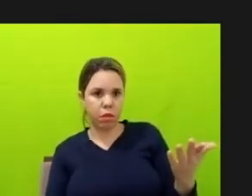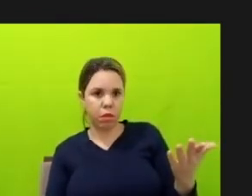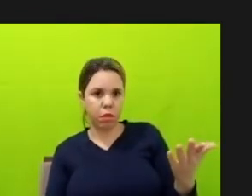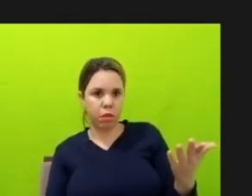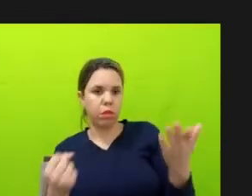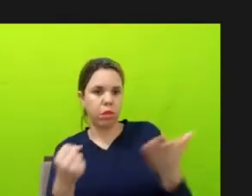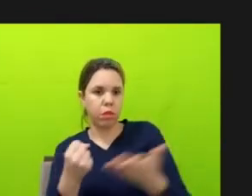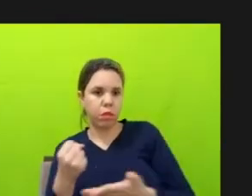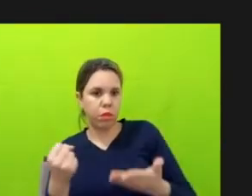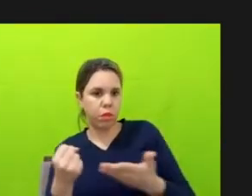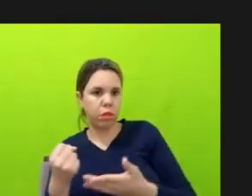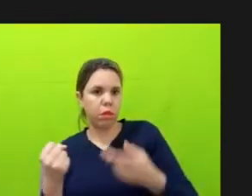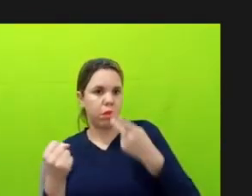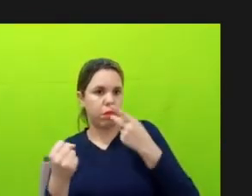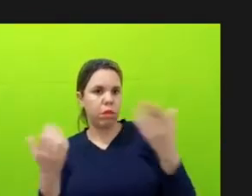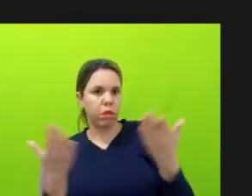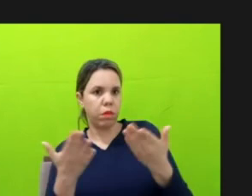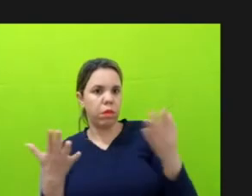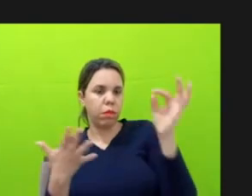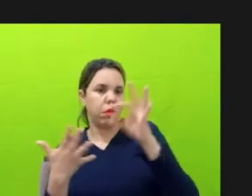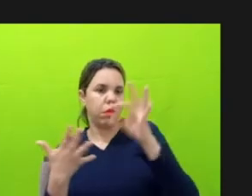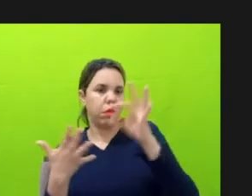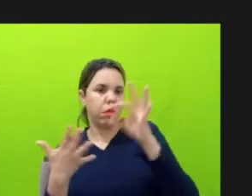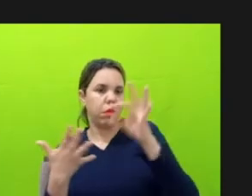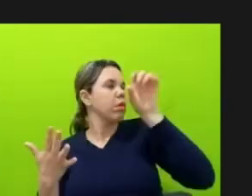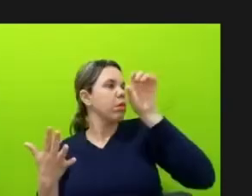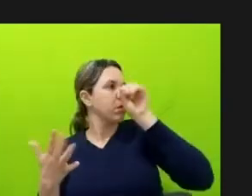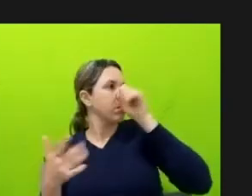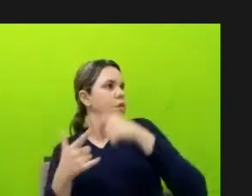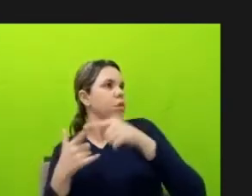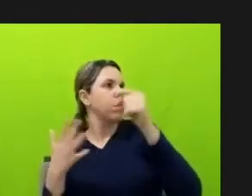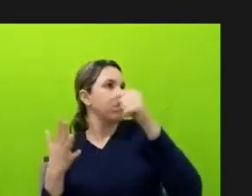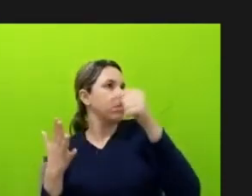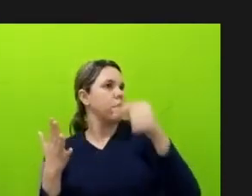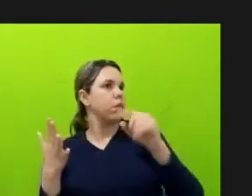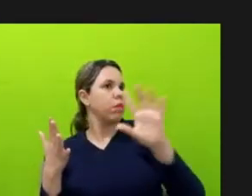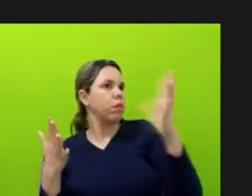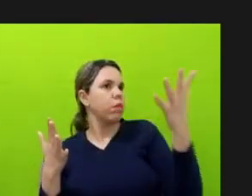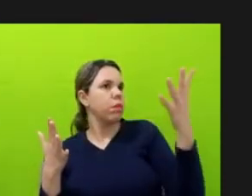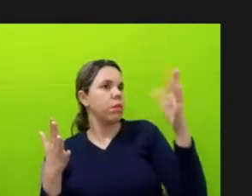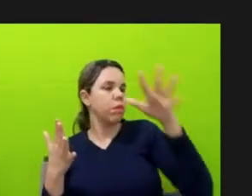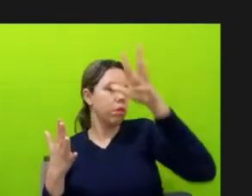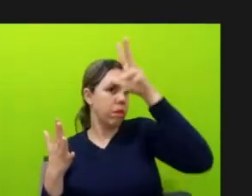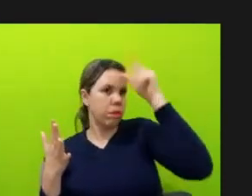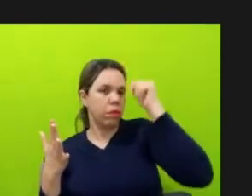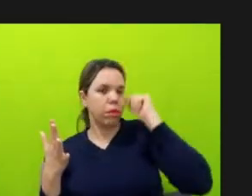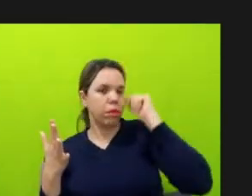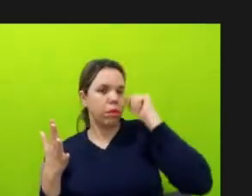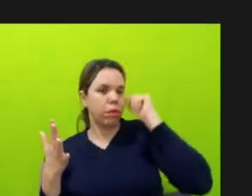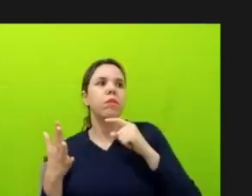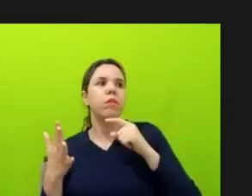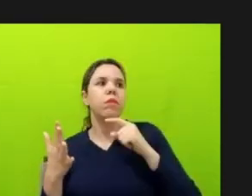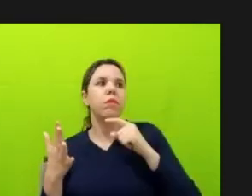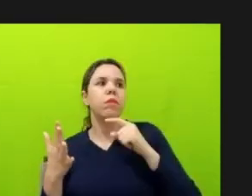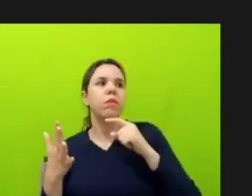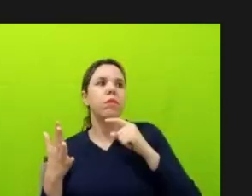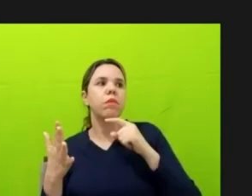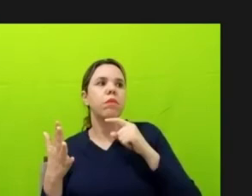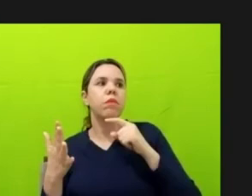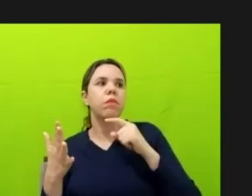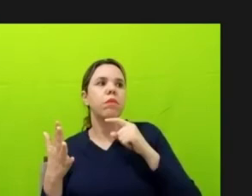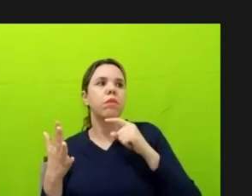assim, o percentual de poluição é esse. O resto da Amazônia ninguém tinha. Descobrimos que existia um equipamento no